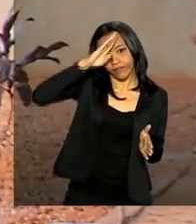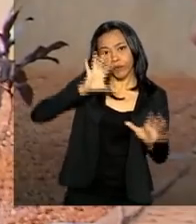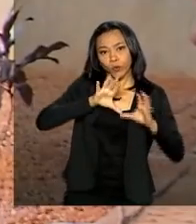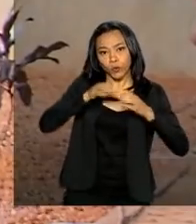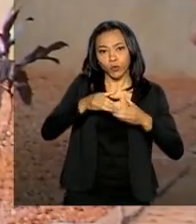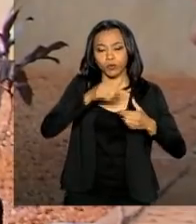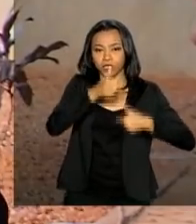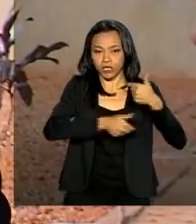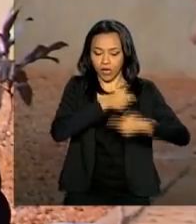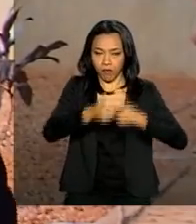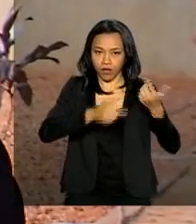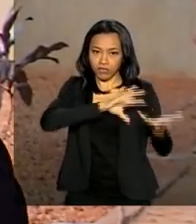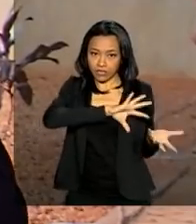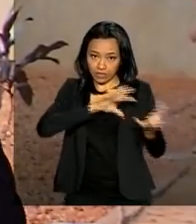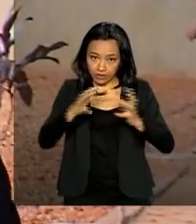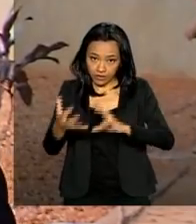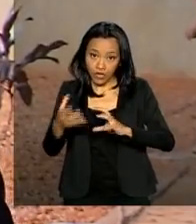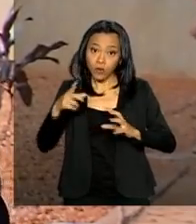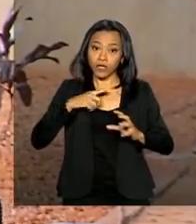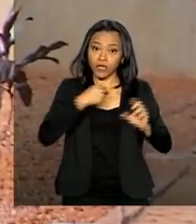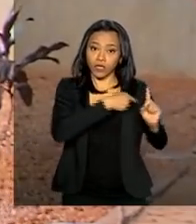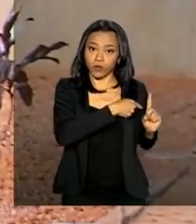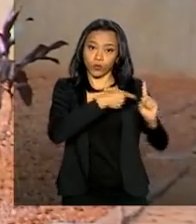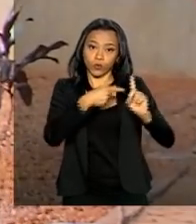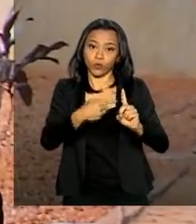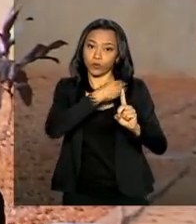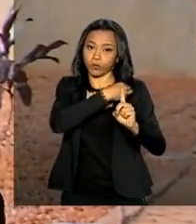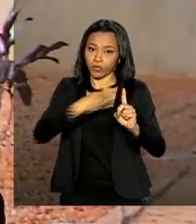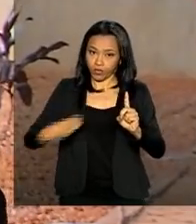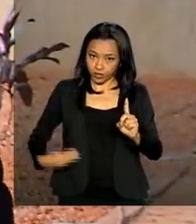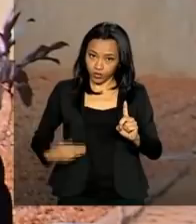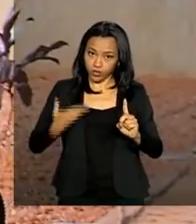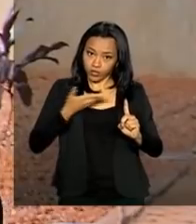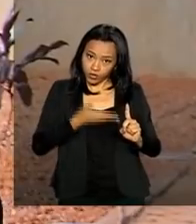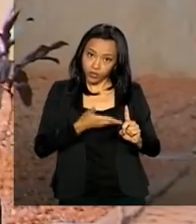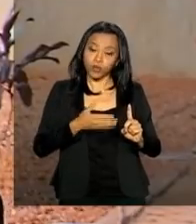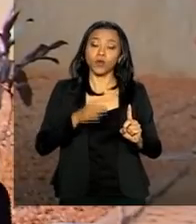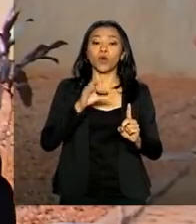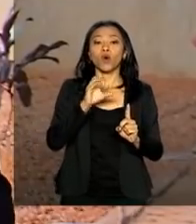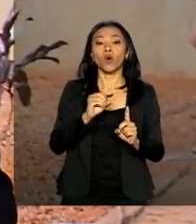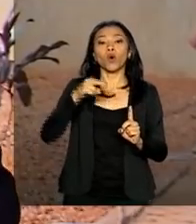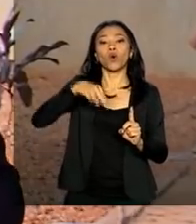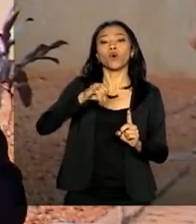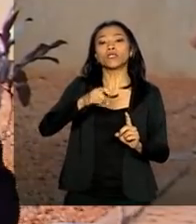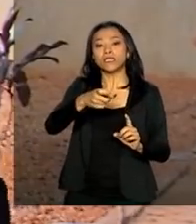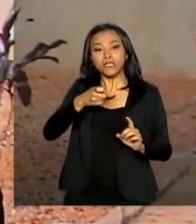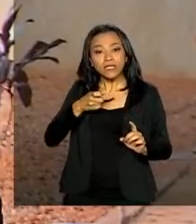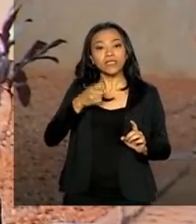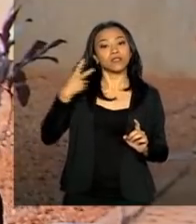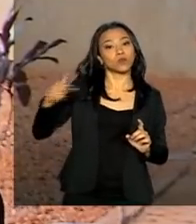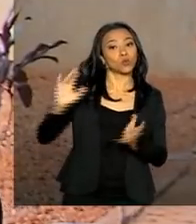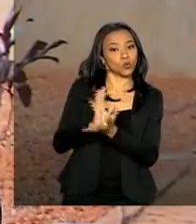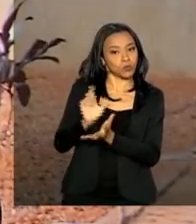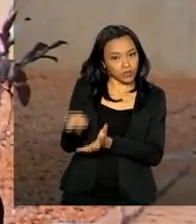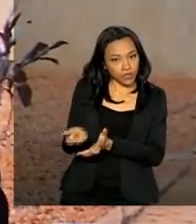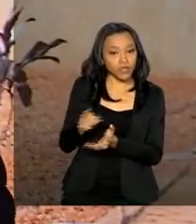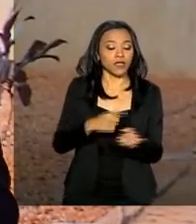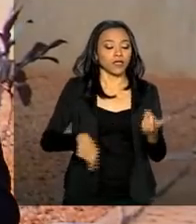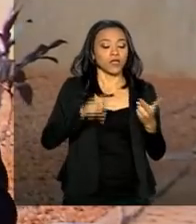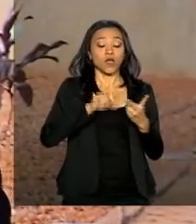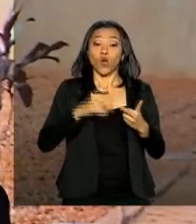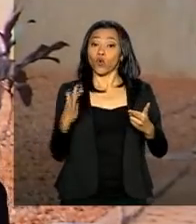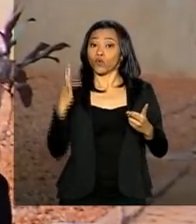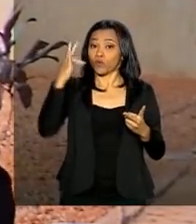Participam o ministro extraordinário do governo de transição, Onyx Lorenzoni, o futuro ministro da